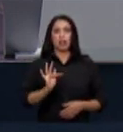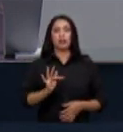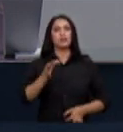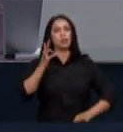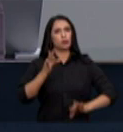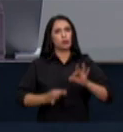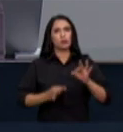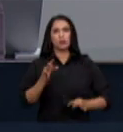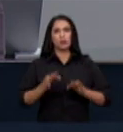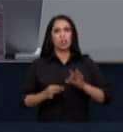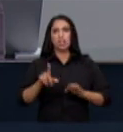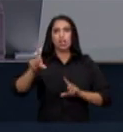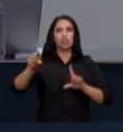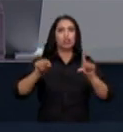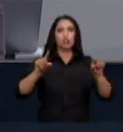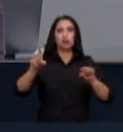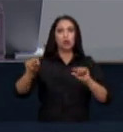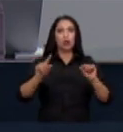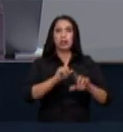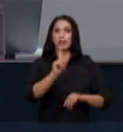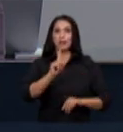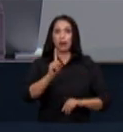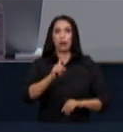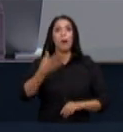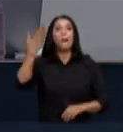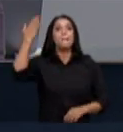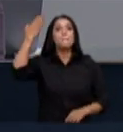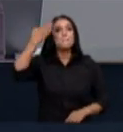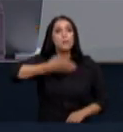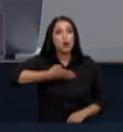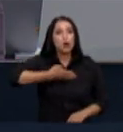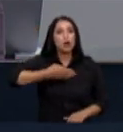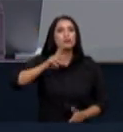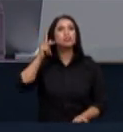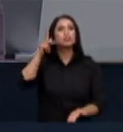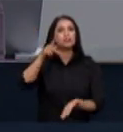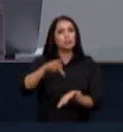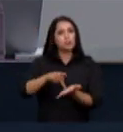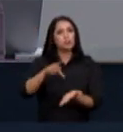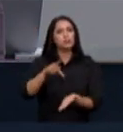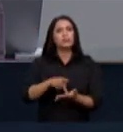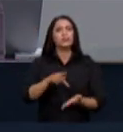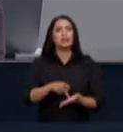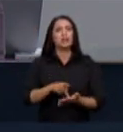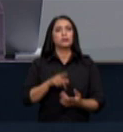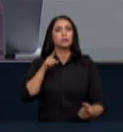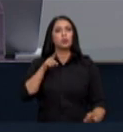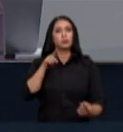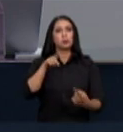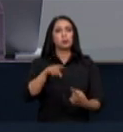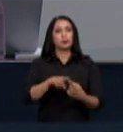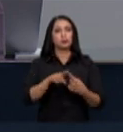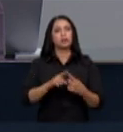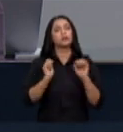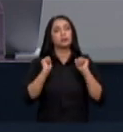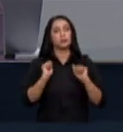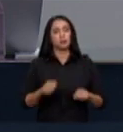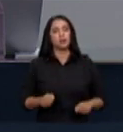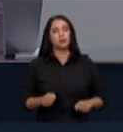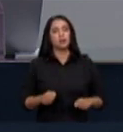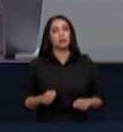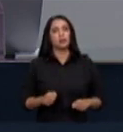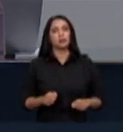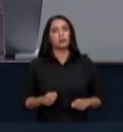temos lado nós trabalhamos com provas fatos e juízos tão objetivos quanto possível